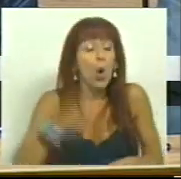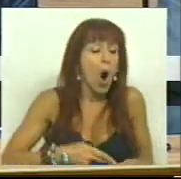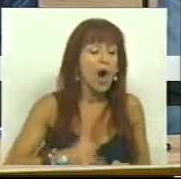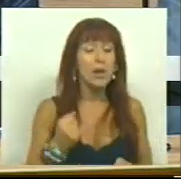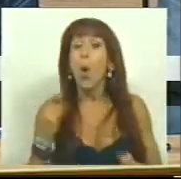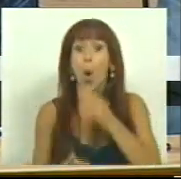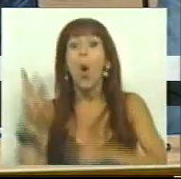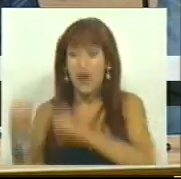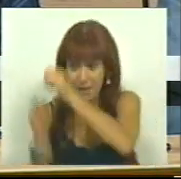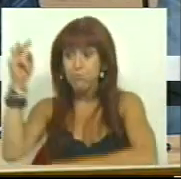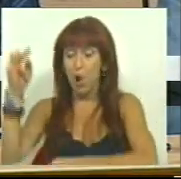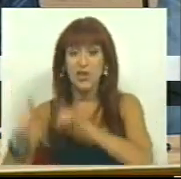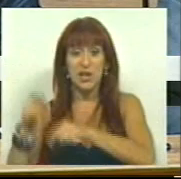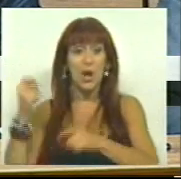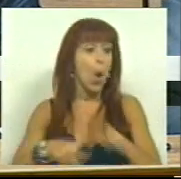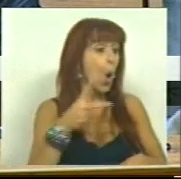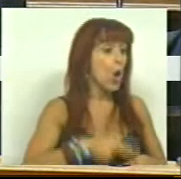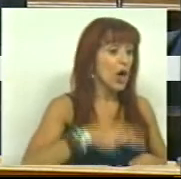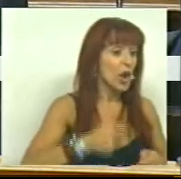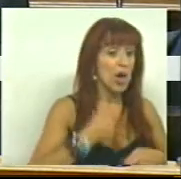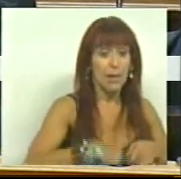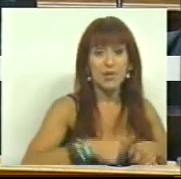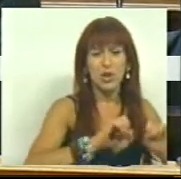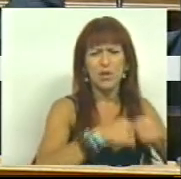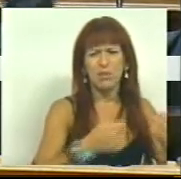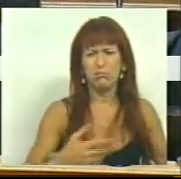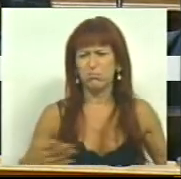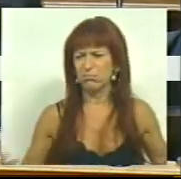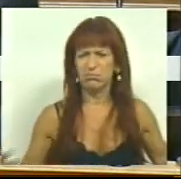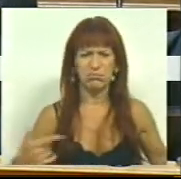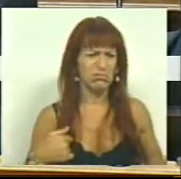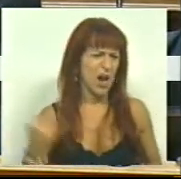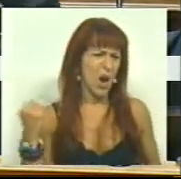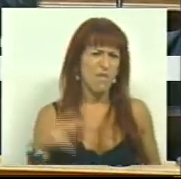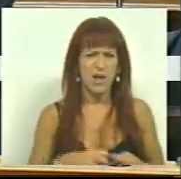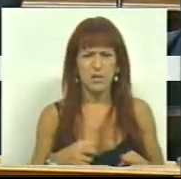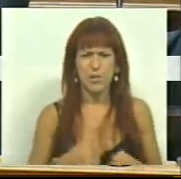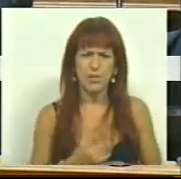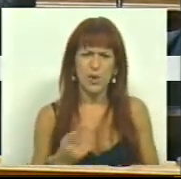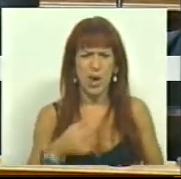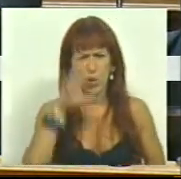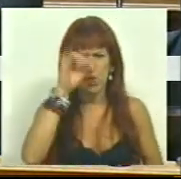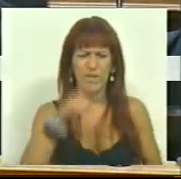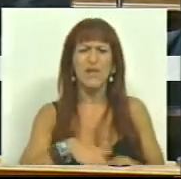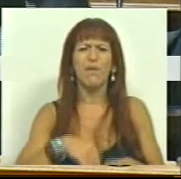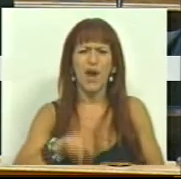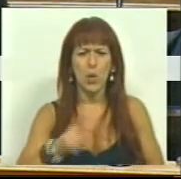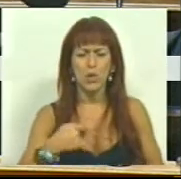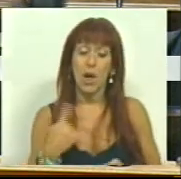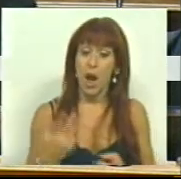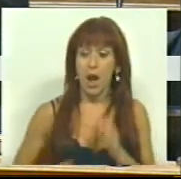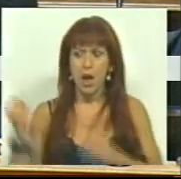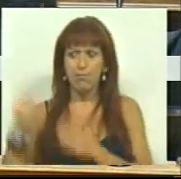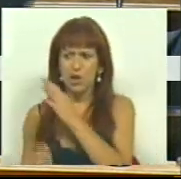ou aumentamos nos impostos, ou cortamos nas prestações sociais, quer dizer, é de facto um falso dilema, porque o que este governo faz é que